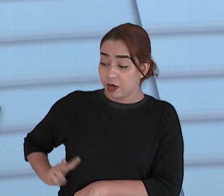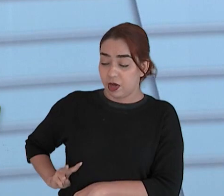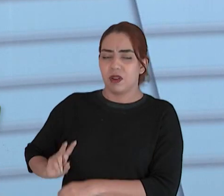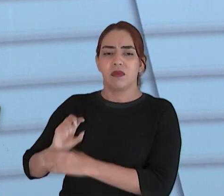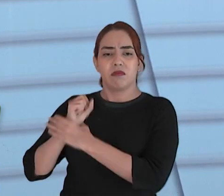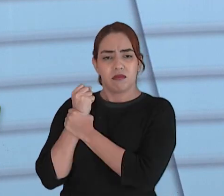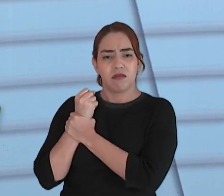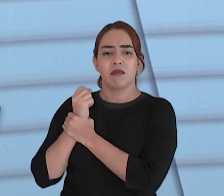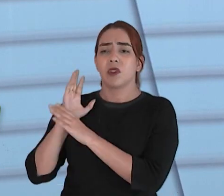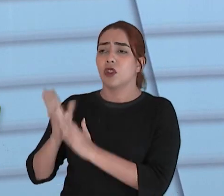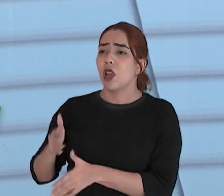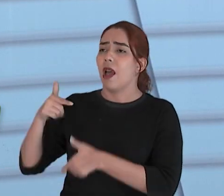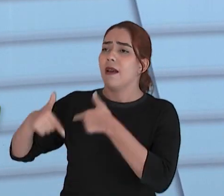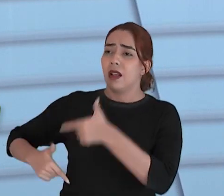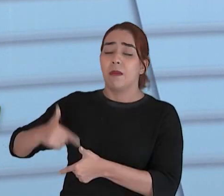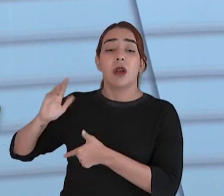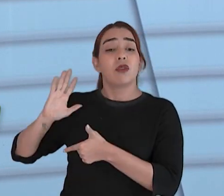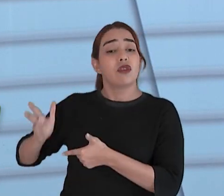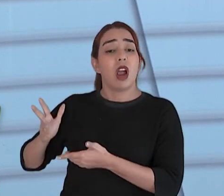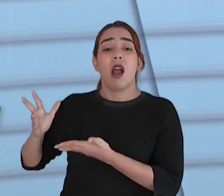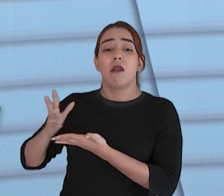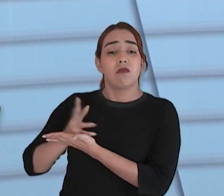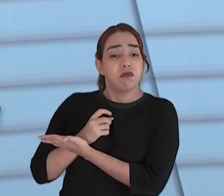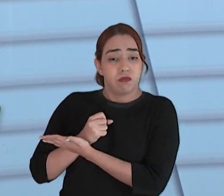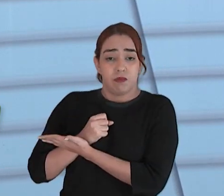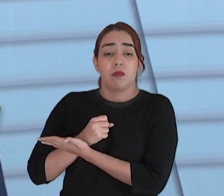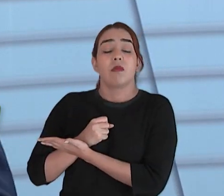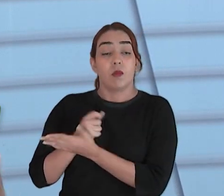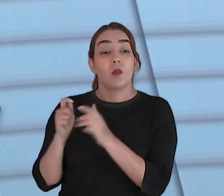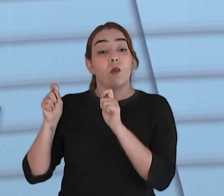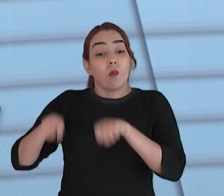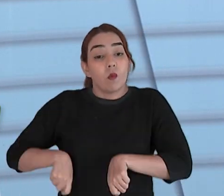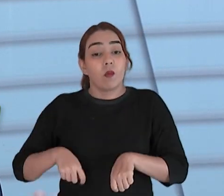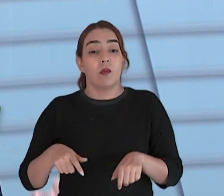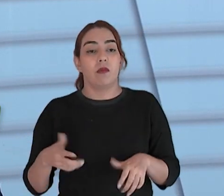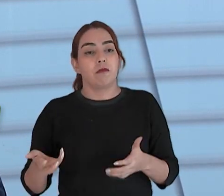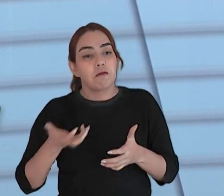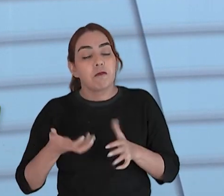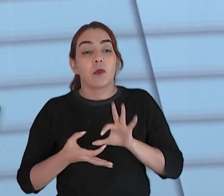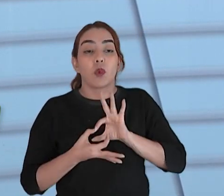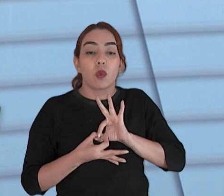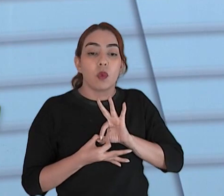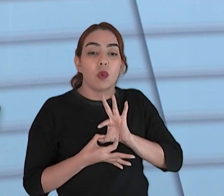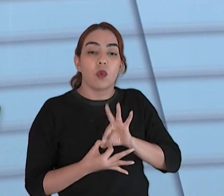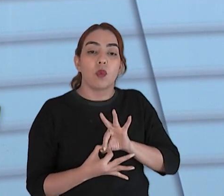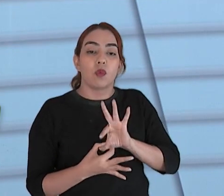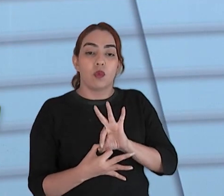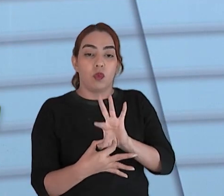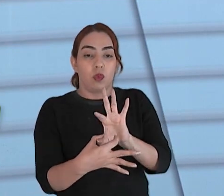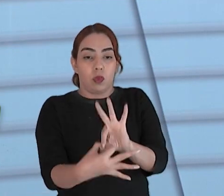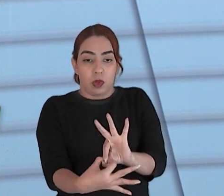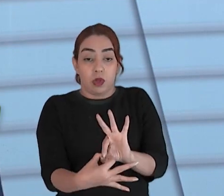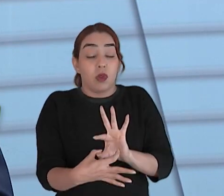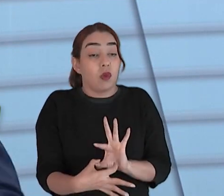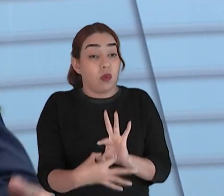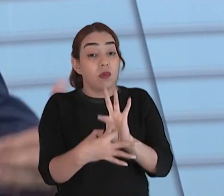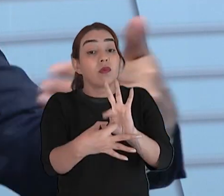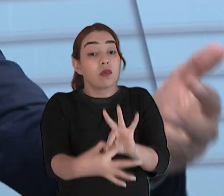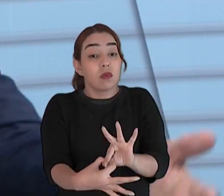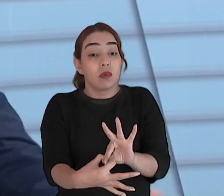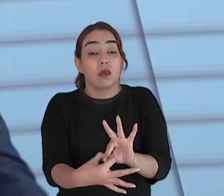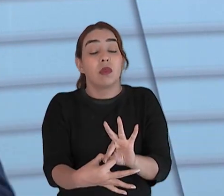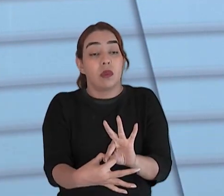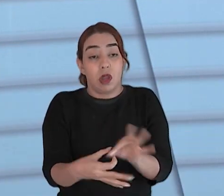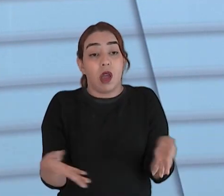dentro da capital e queríamos fazer a mesma coisa que a gente sempre fez na capital, procurar